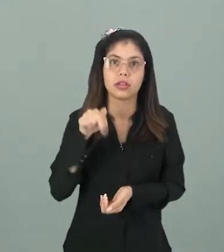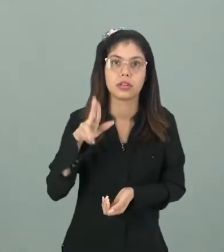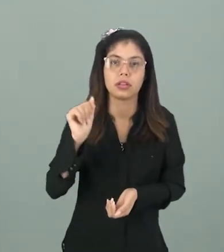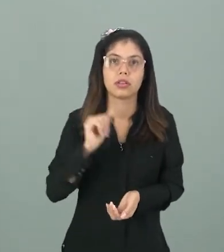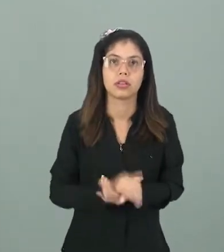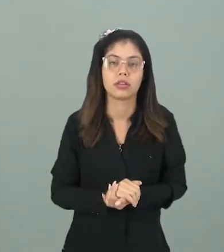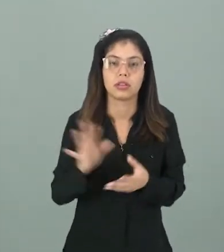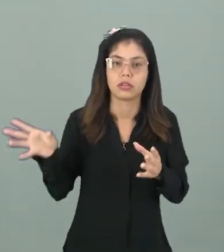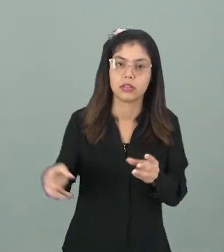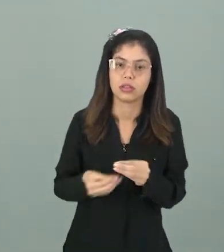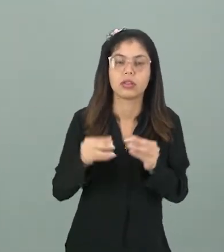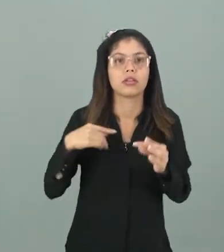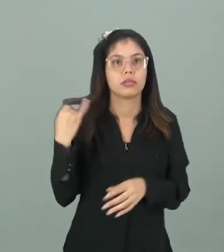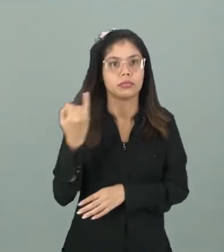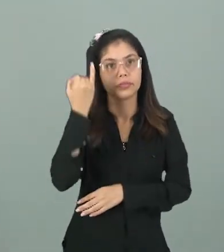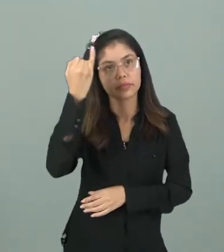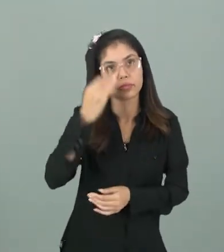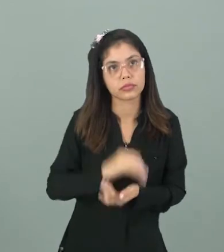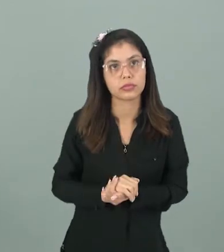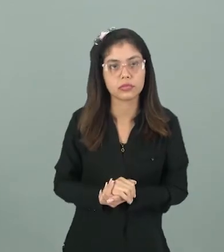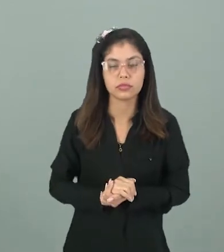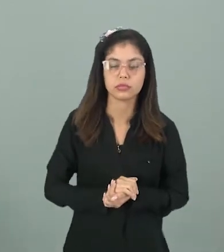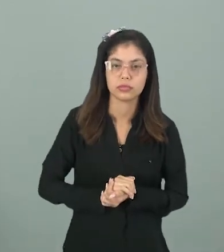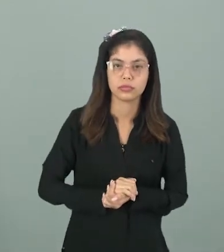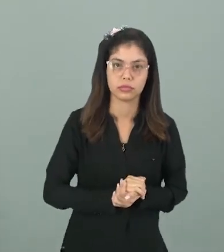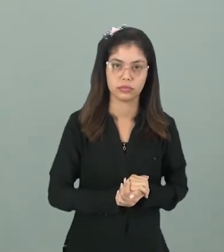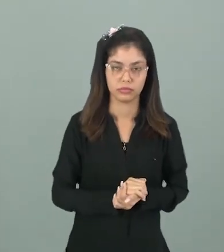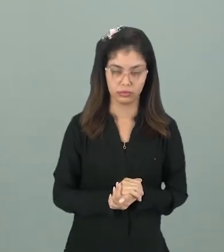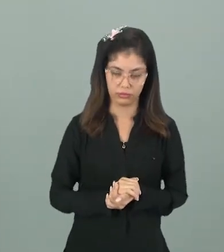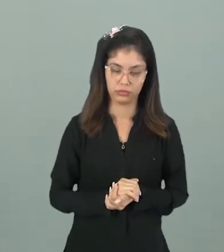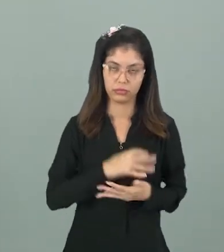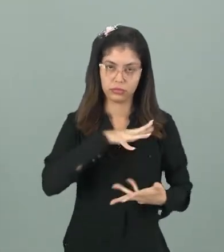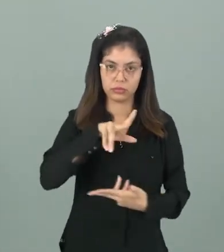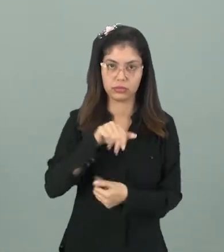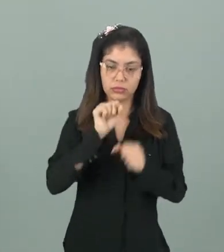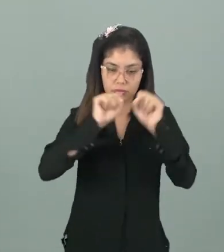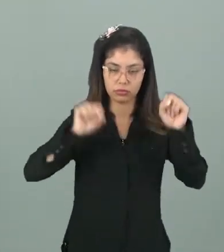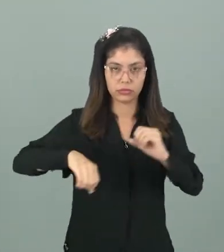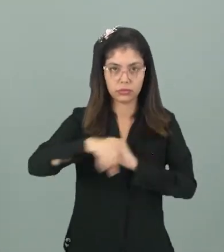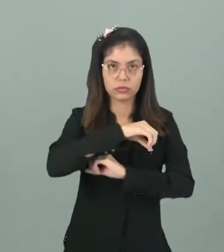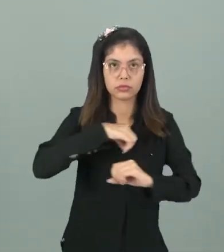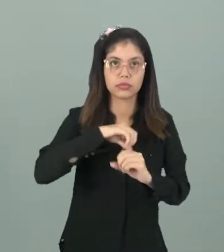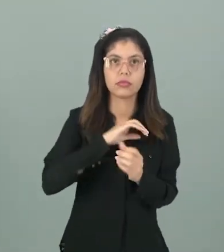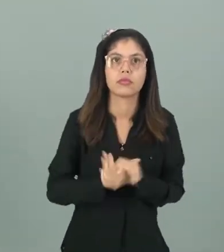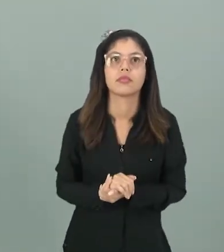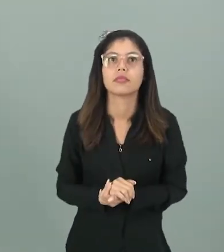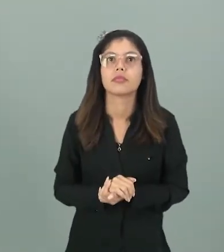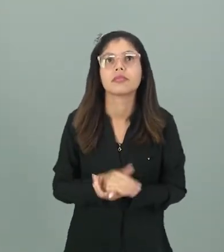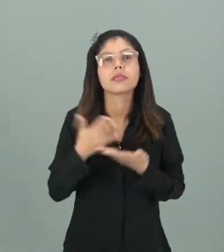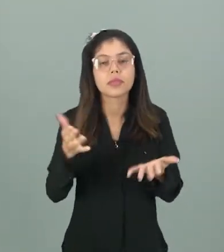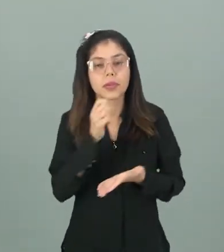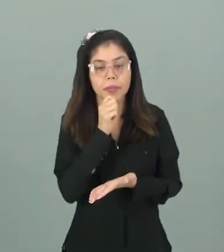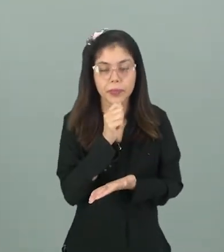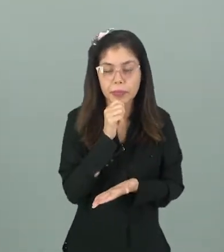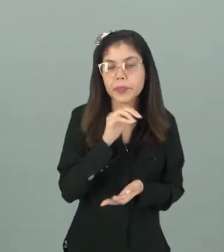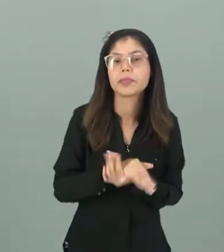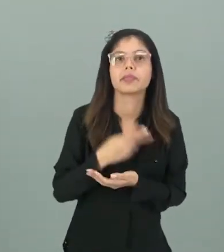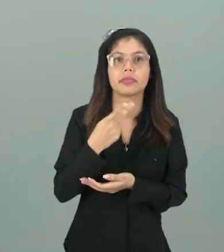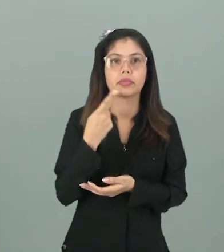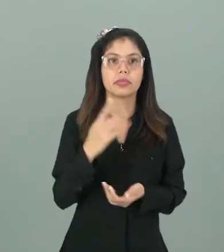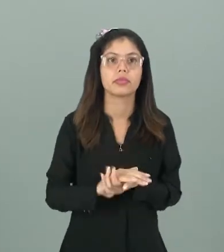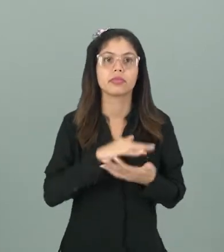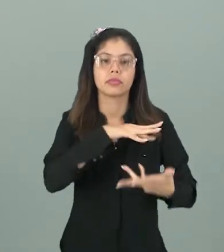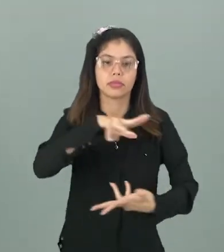então, da composição principal aí dos planetas que acompanham o Sistema Solar. Ainda a respeito dos